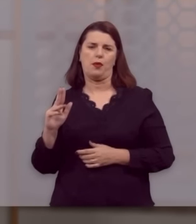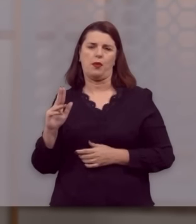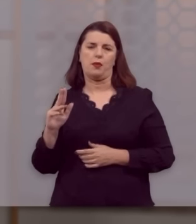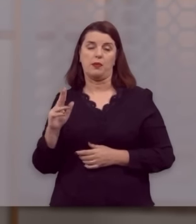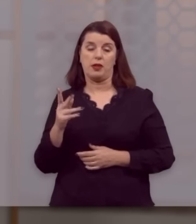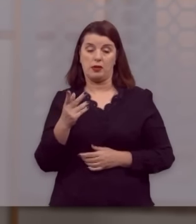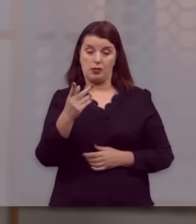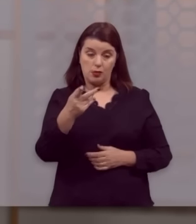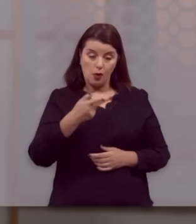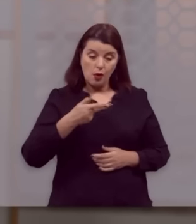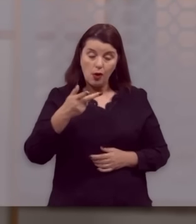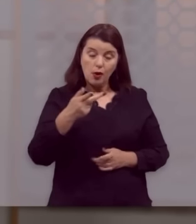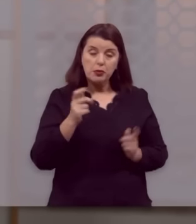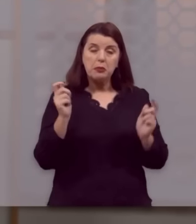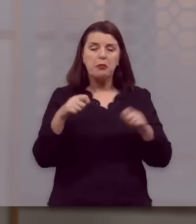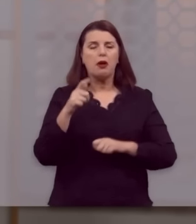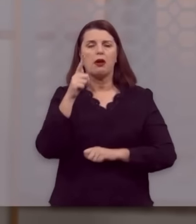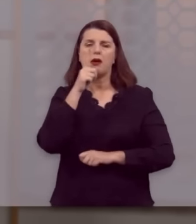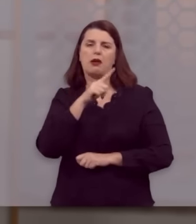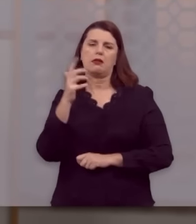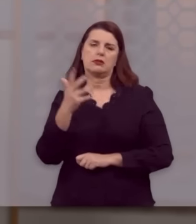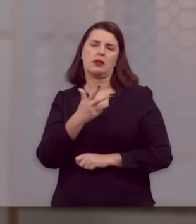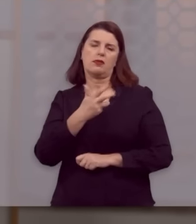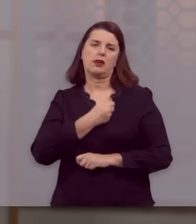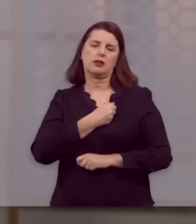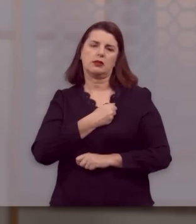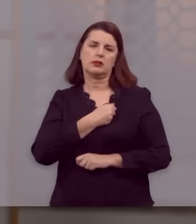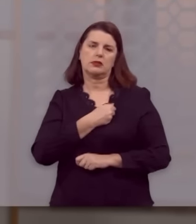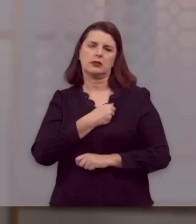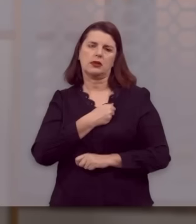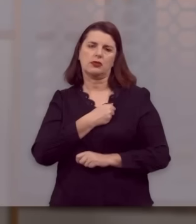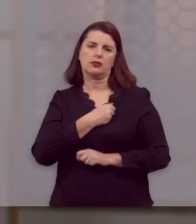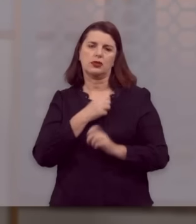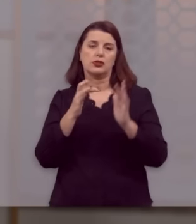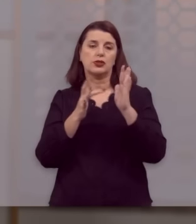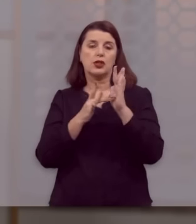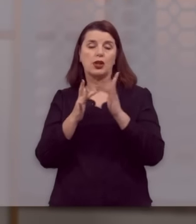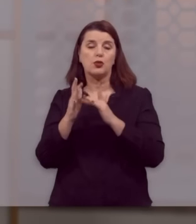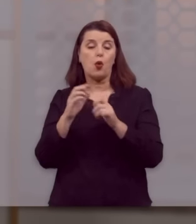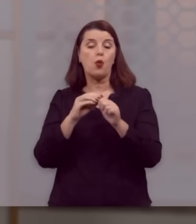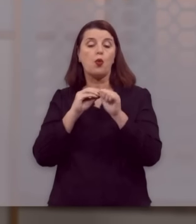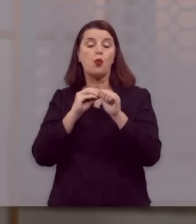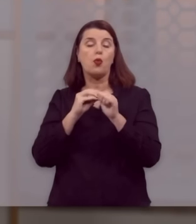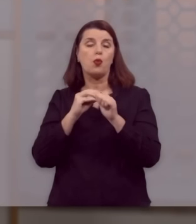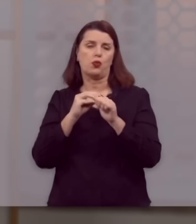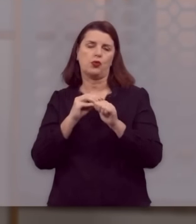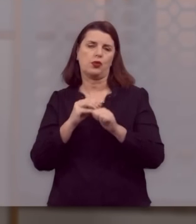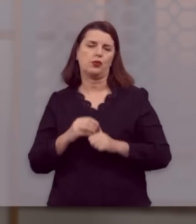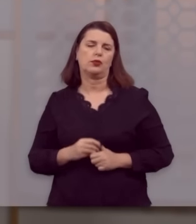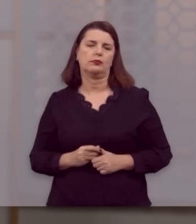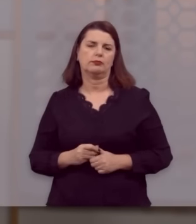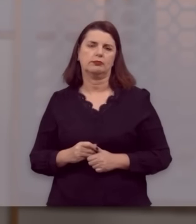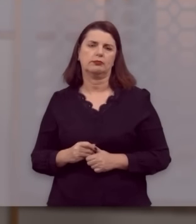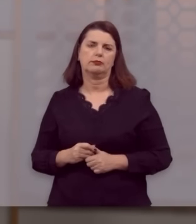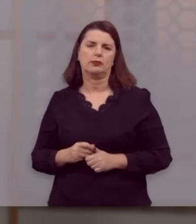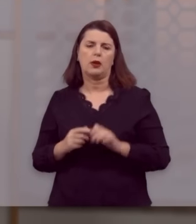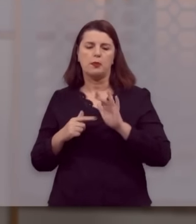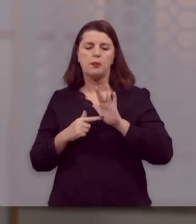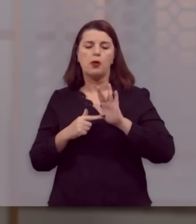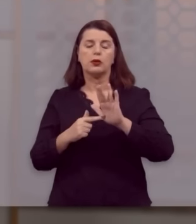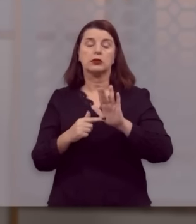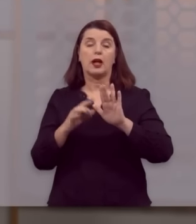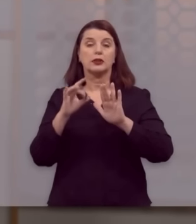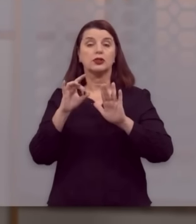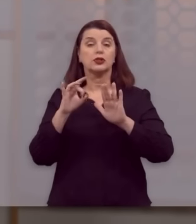você e eu podemos ser salvos. Este é um resgate da reforma protestante. É mostrar